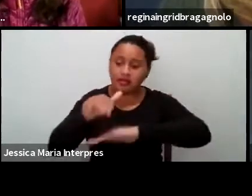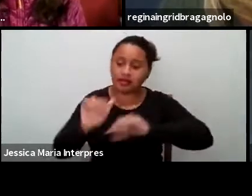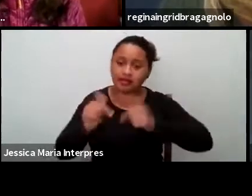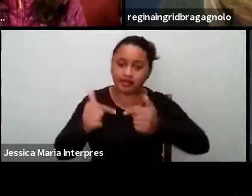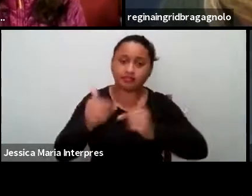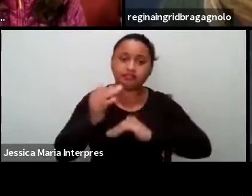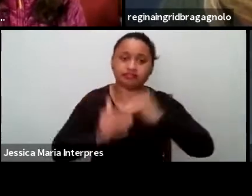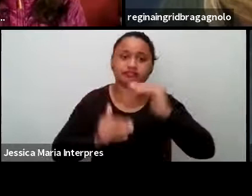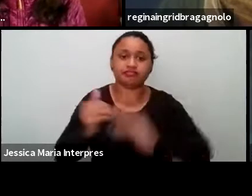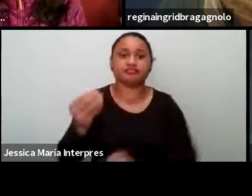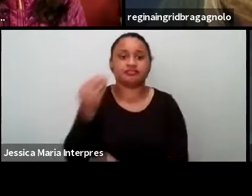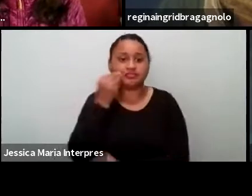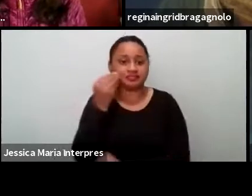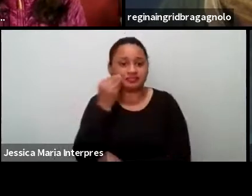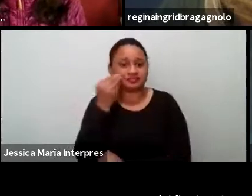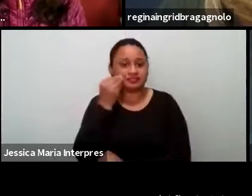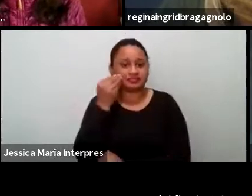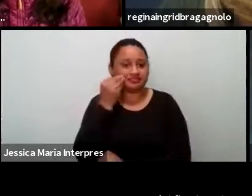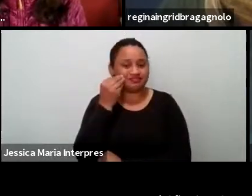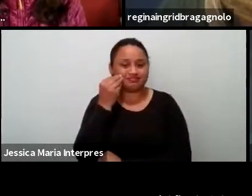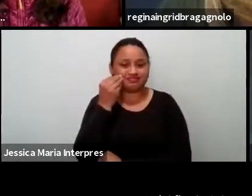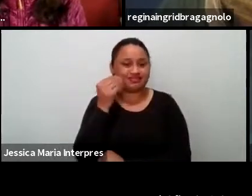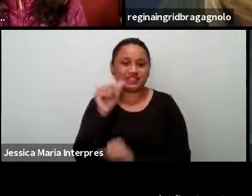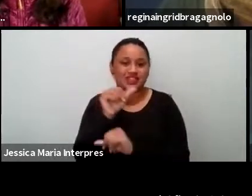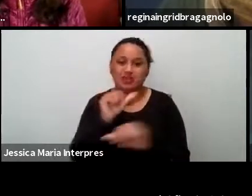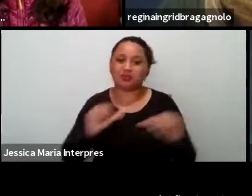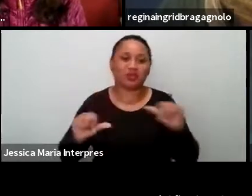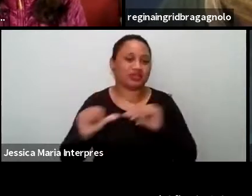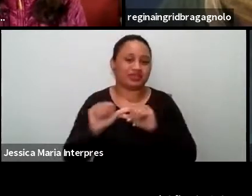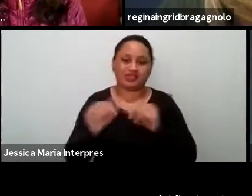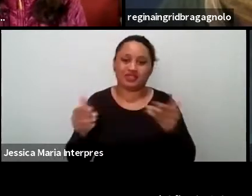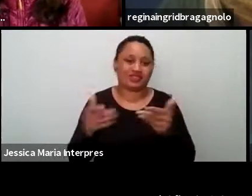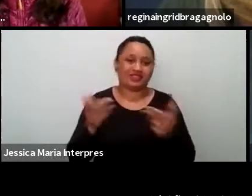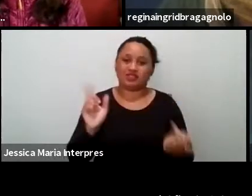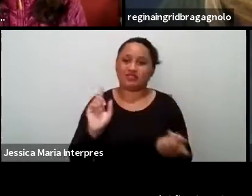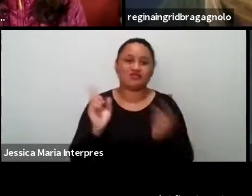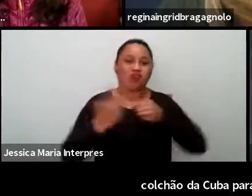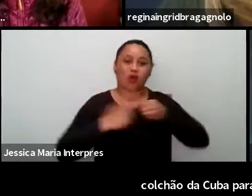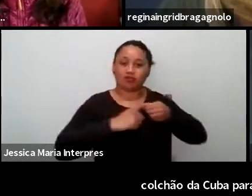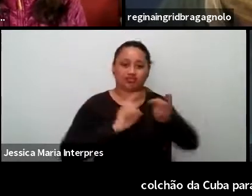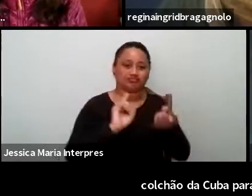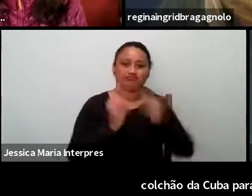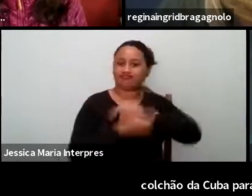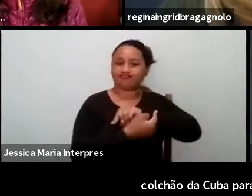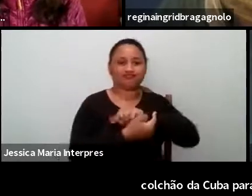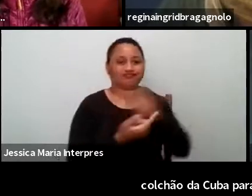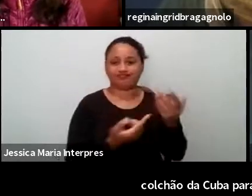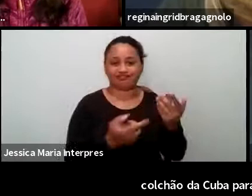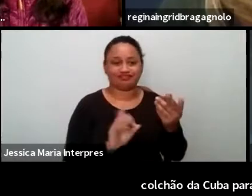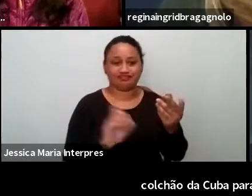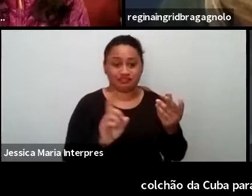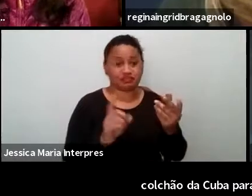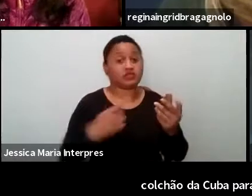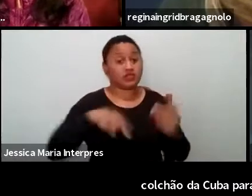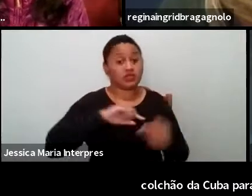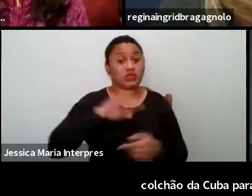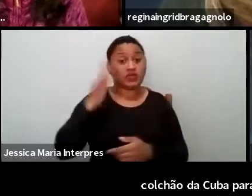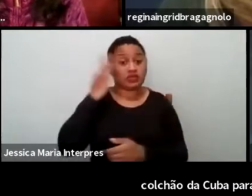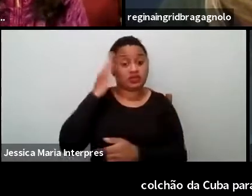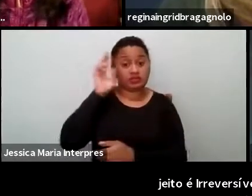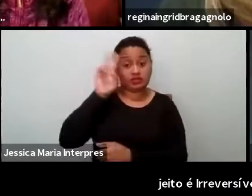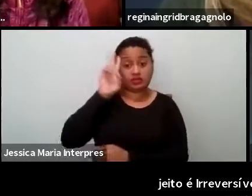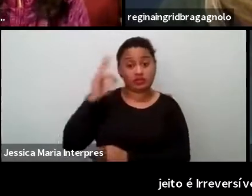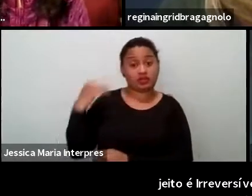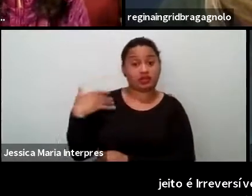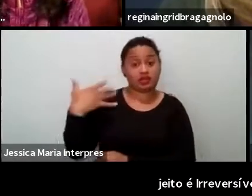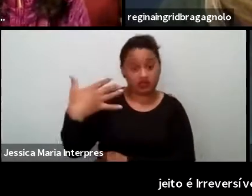sujeito, é irreversível o processo. Por mais que a gente saiba o que a história tem muito pra nos dizer que a